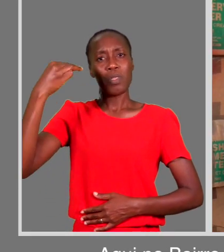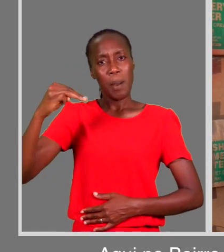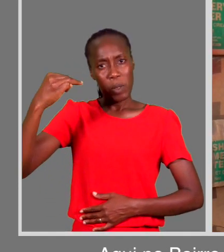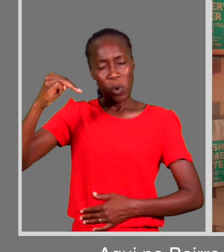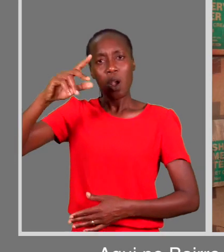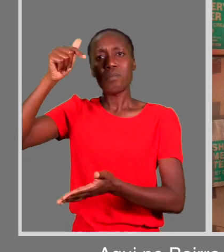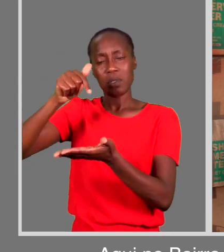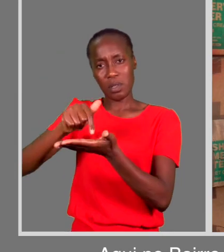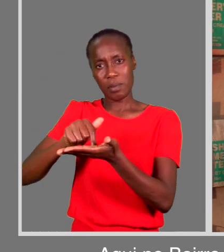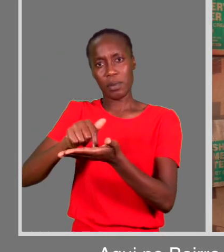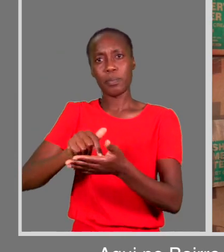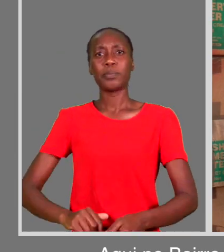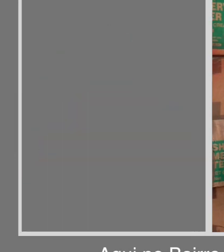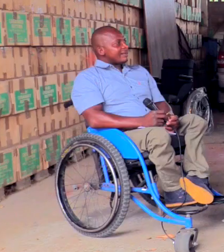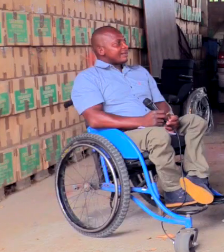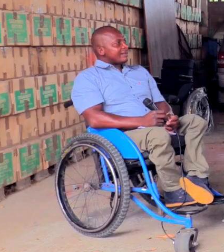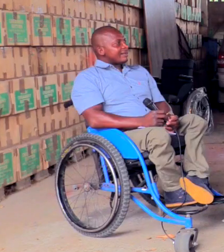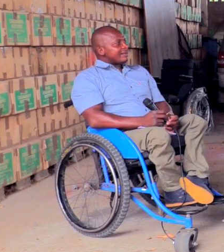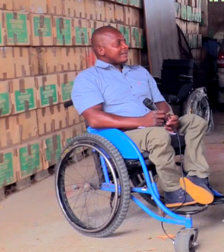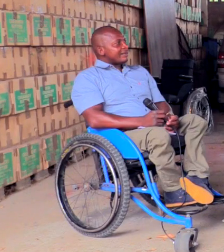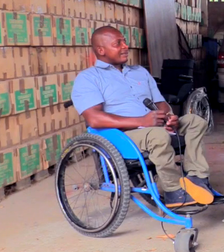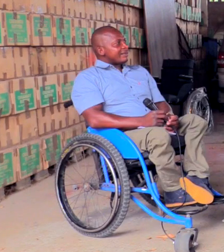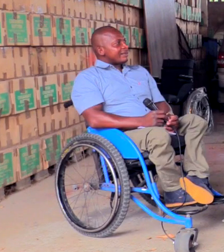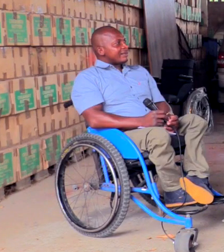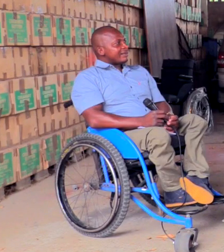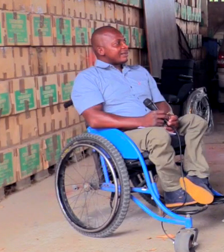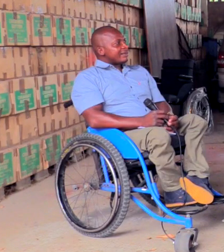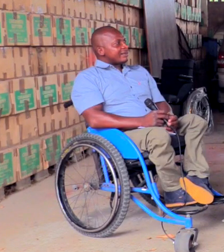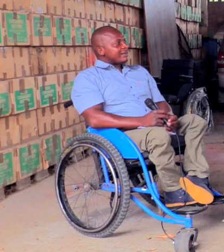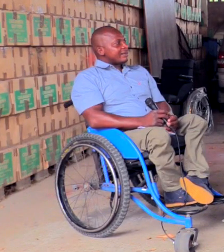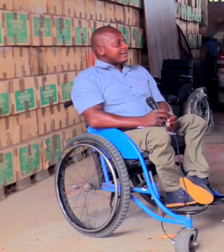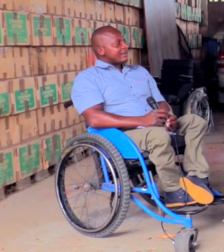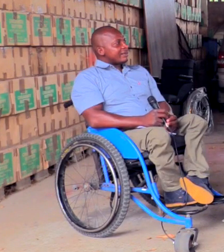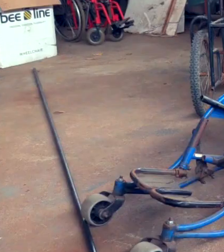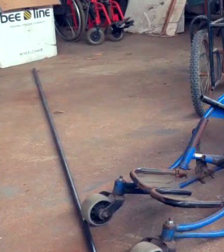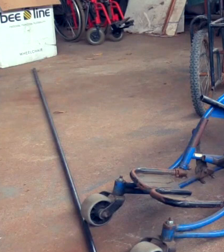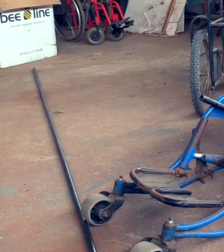bairro Congloutes, município de Amatola. Palavra Viva,